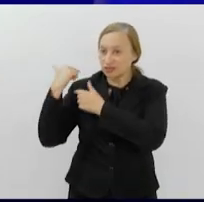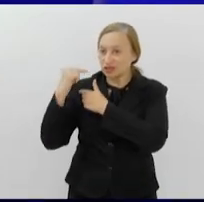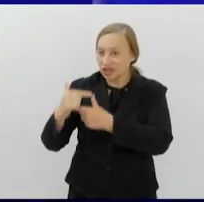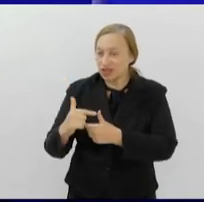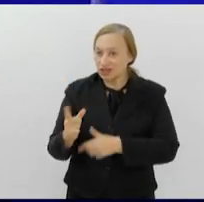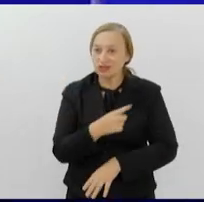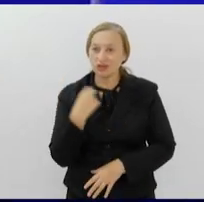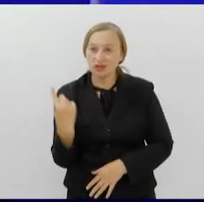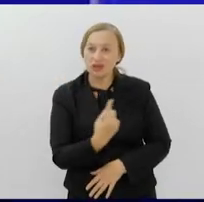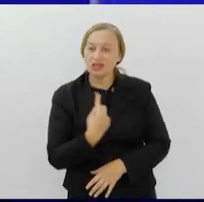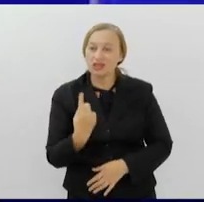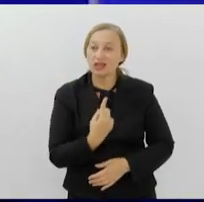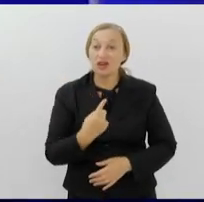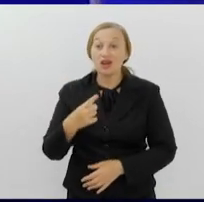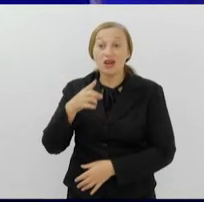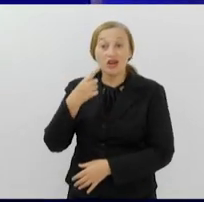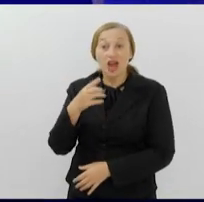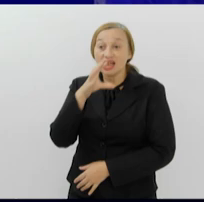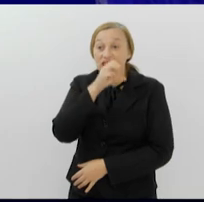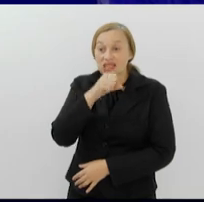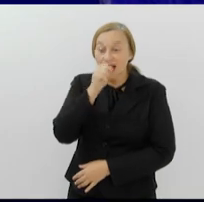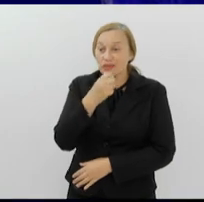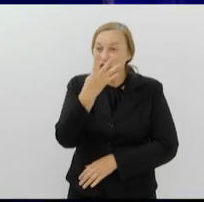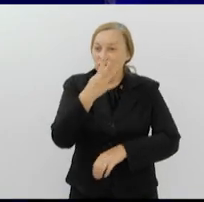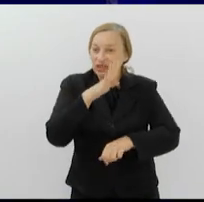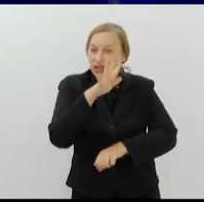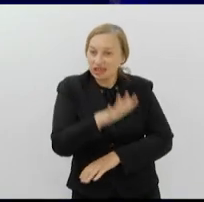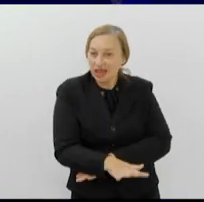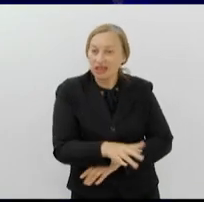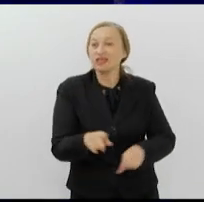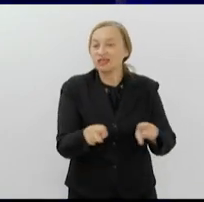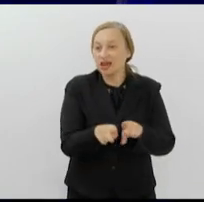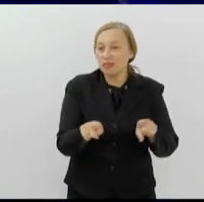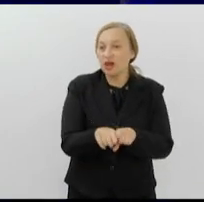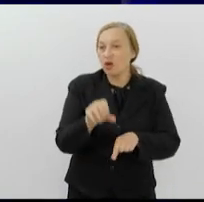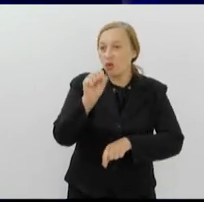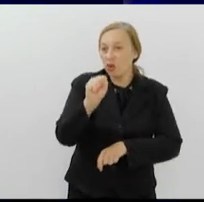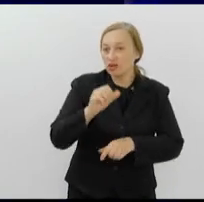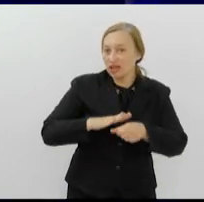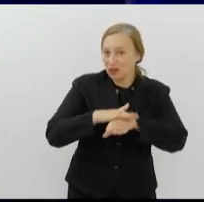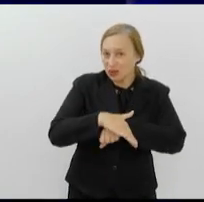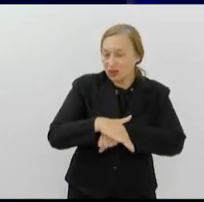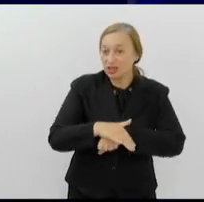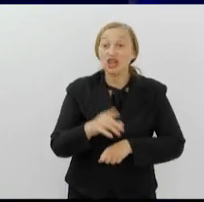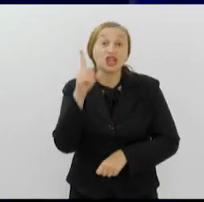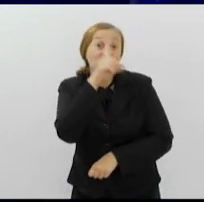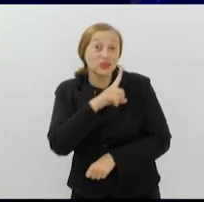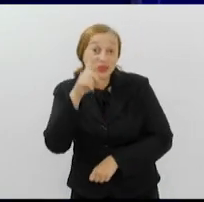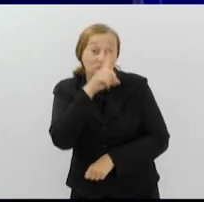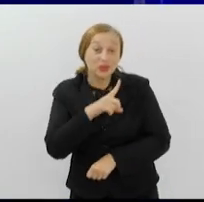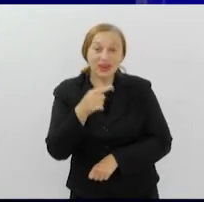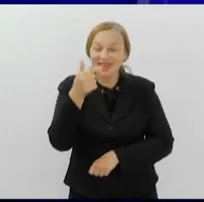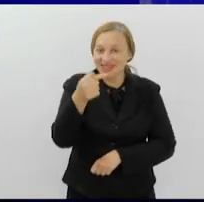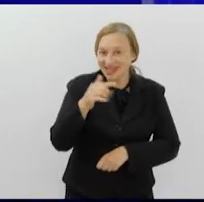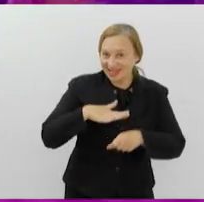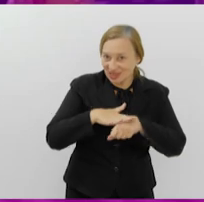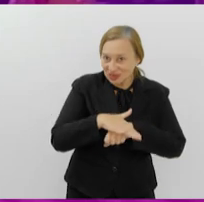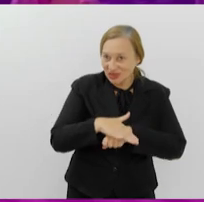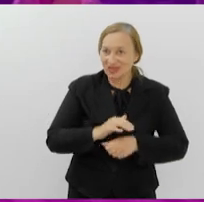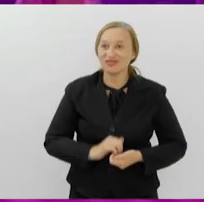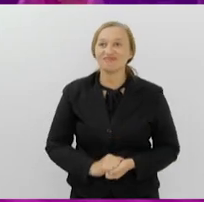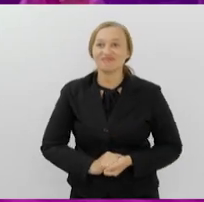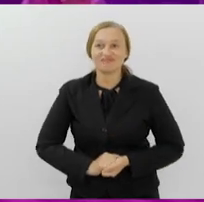confere o espetáculo no sábado, às 4 horas da tarde e também às 8 horas da noite. E no domingo, às 7 da noite.